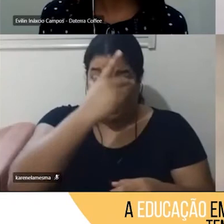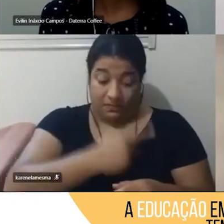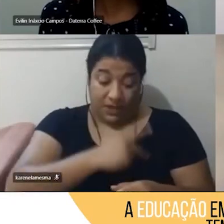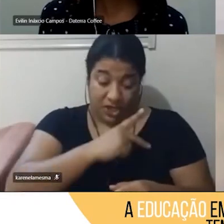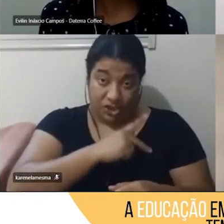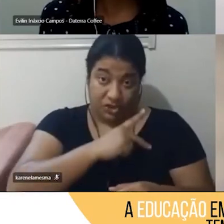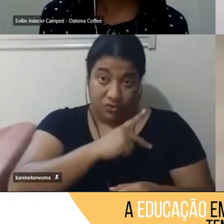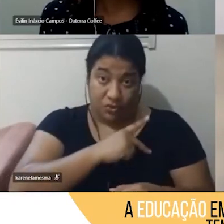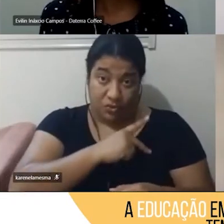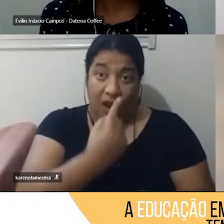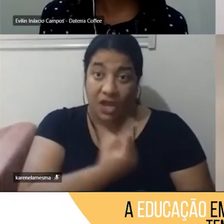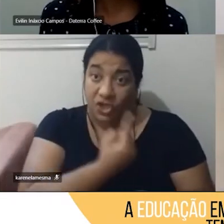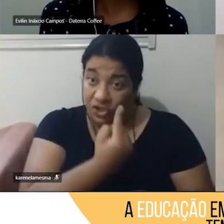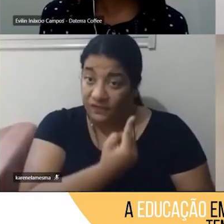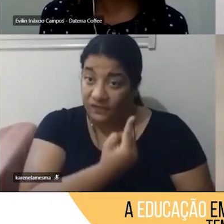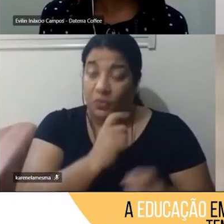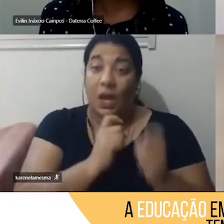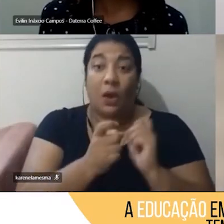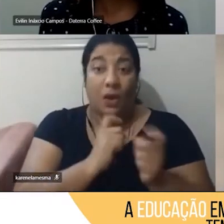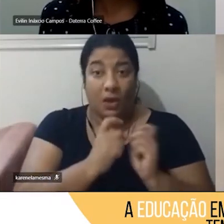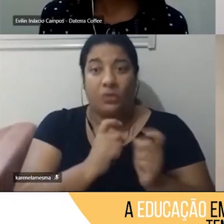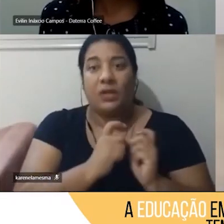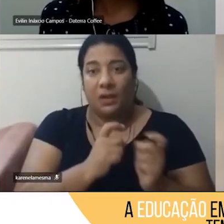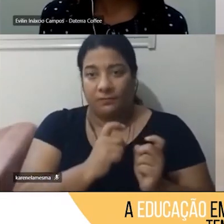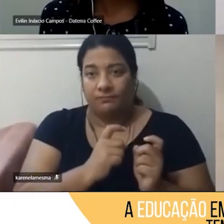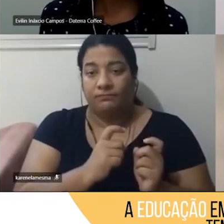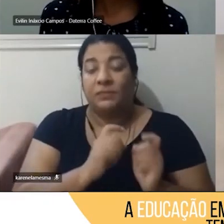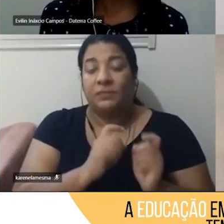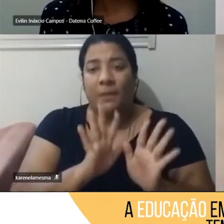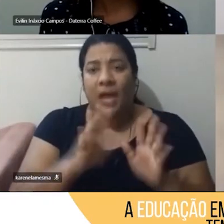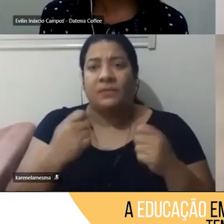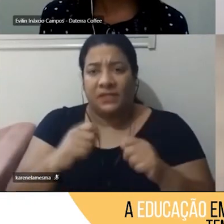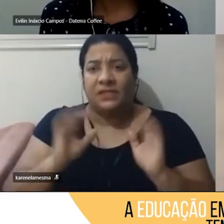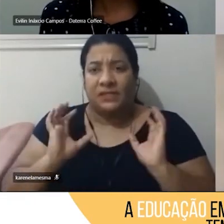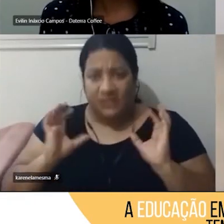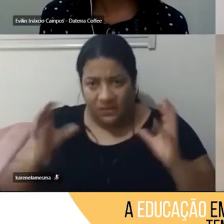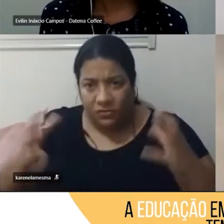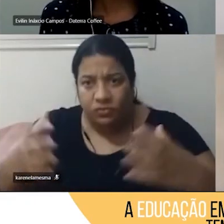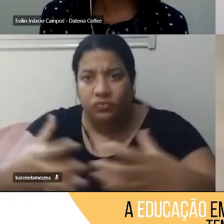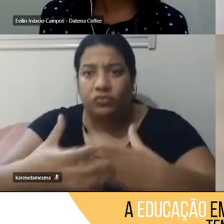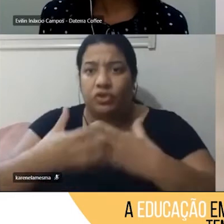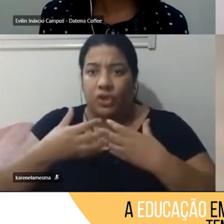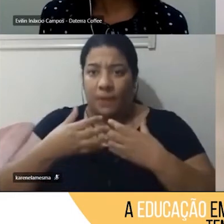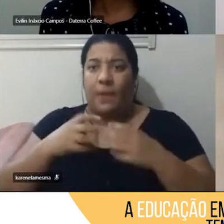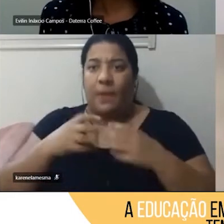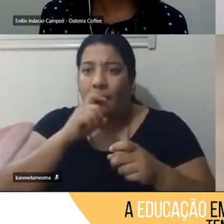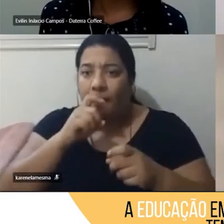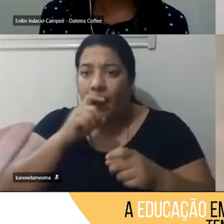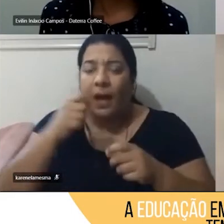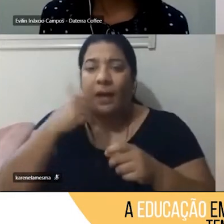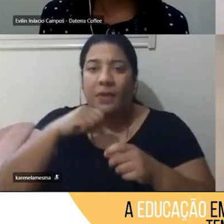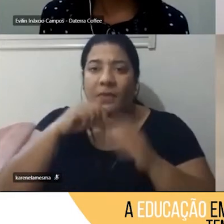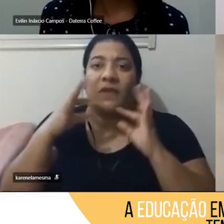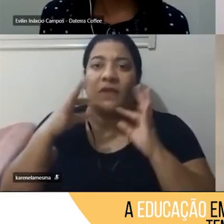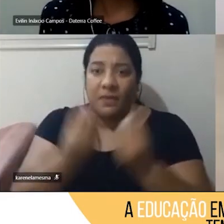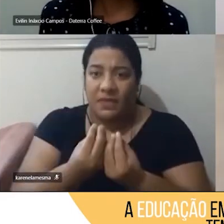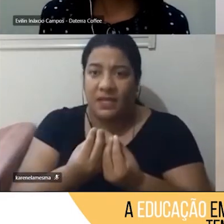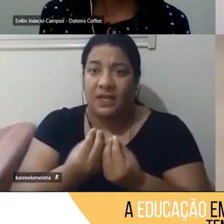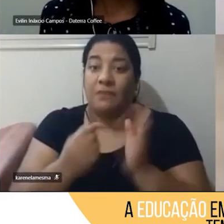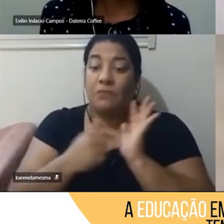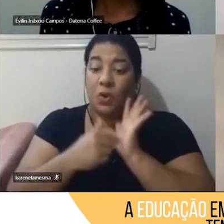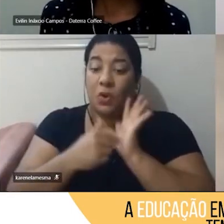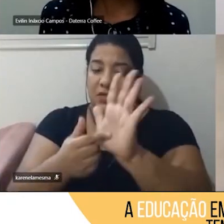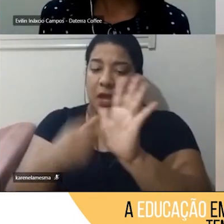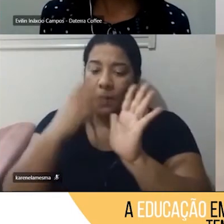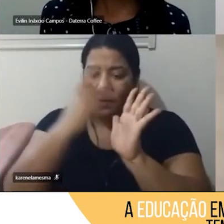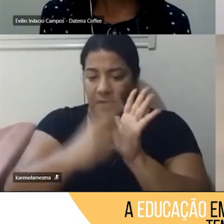mas, os pais, a comunidade, precisa saber qual é o projeto político-pedagógico da escola, então, é